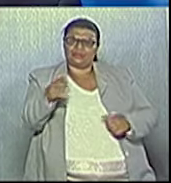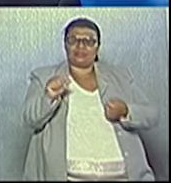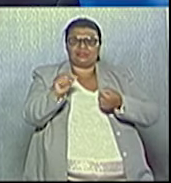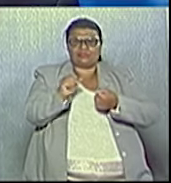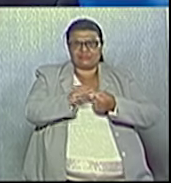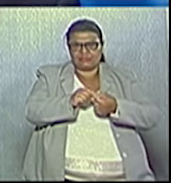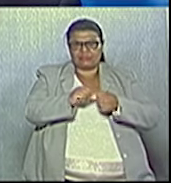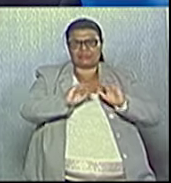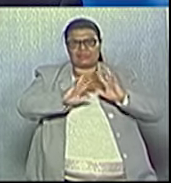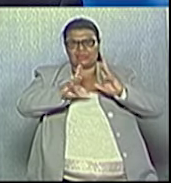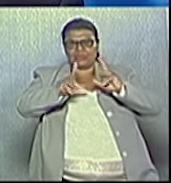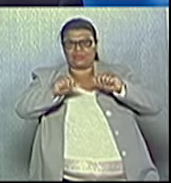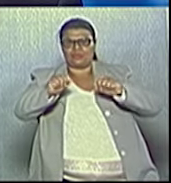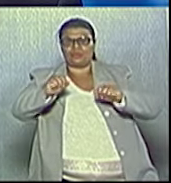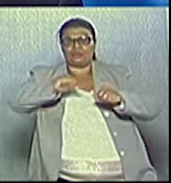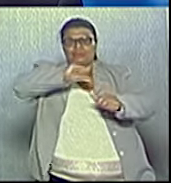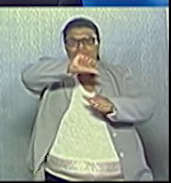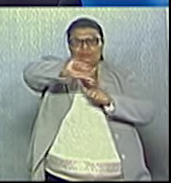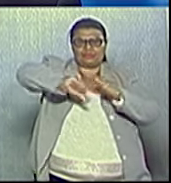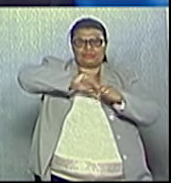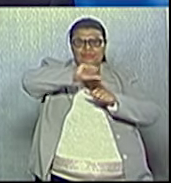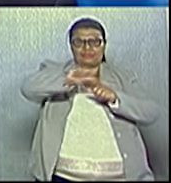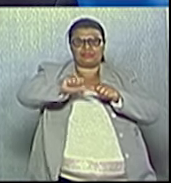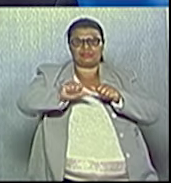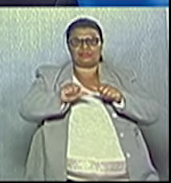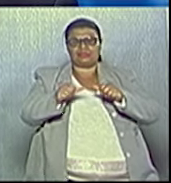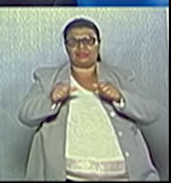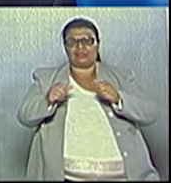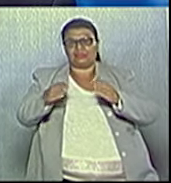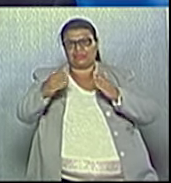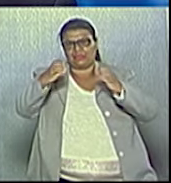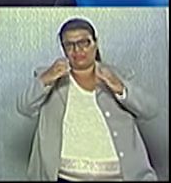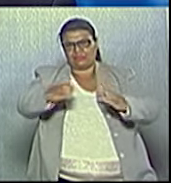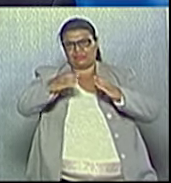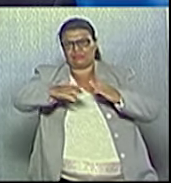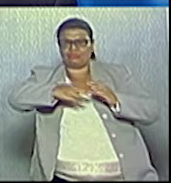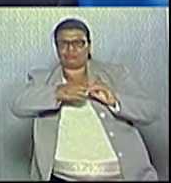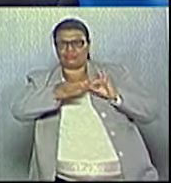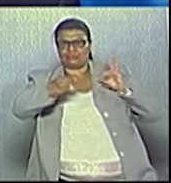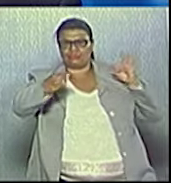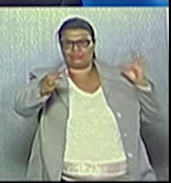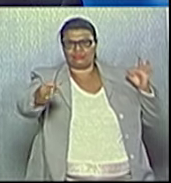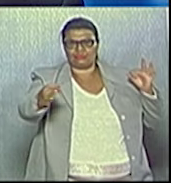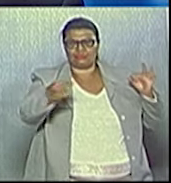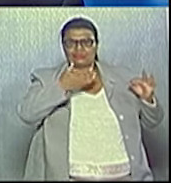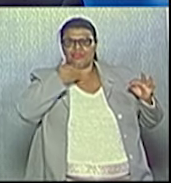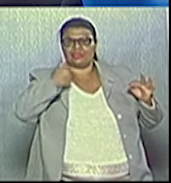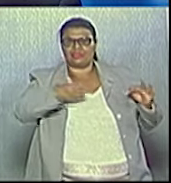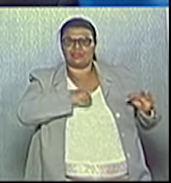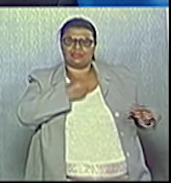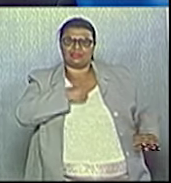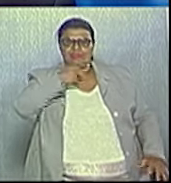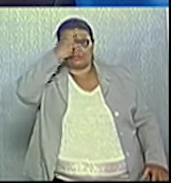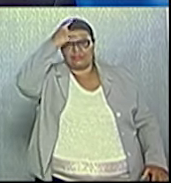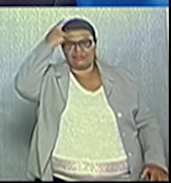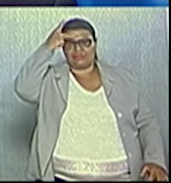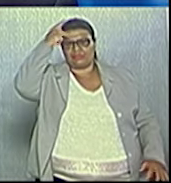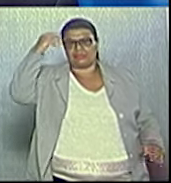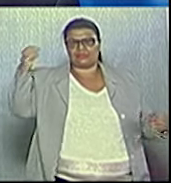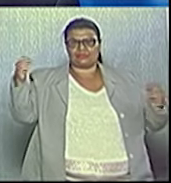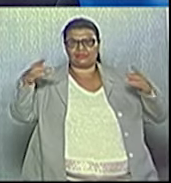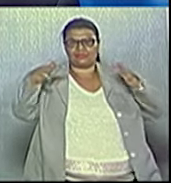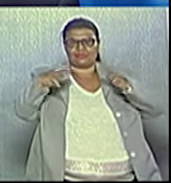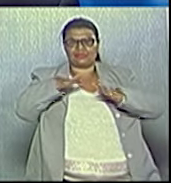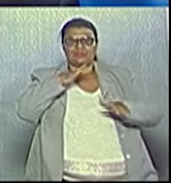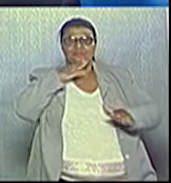Mercadante para ligar a região do Maria Amélia até o Campo Grande. Isso vai dar mais qualidade de vida para você, porque eu conheço a cidade.